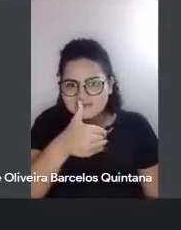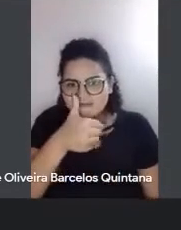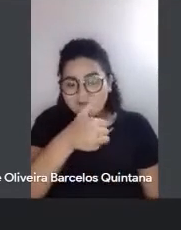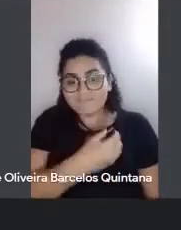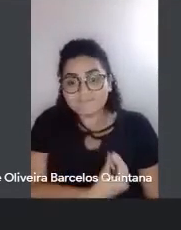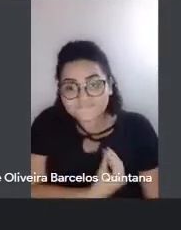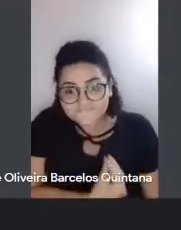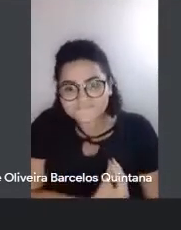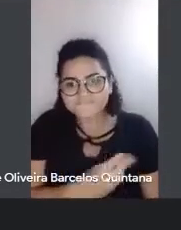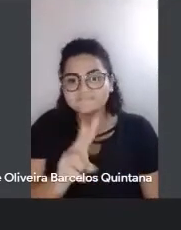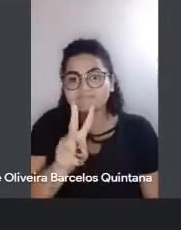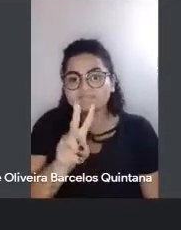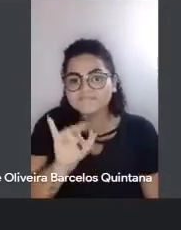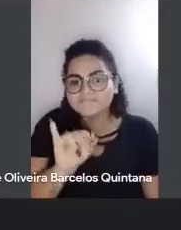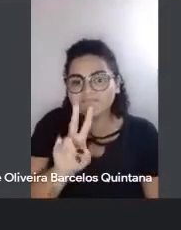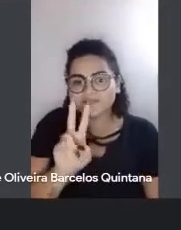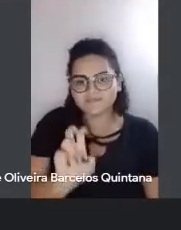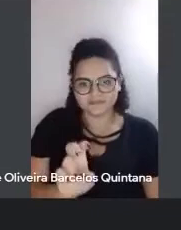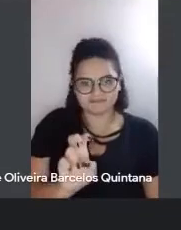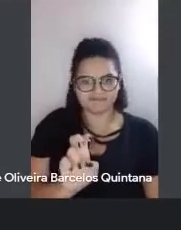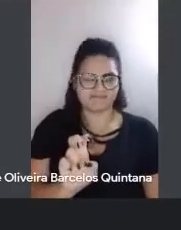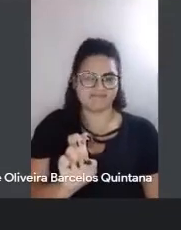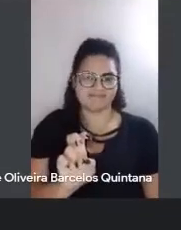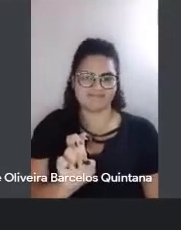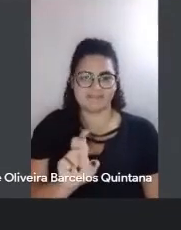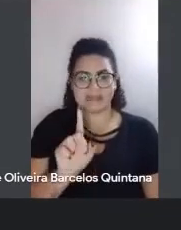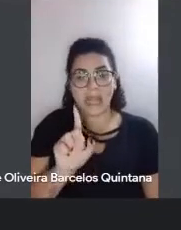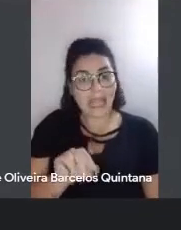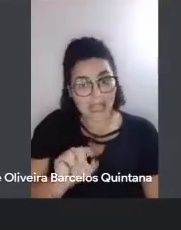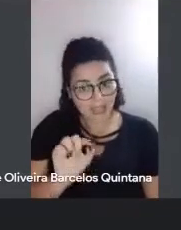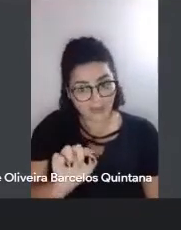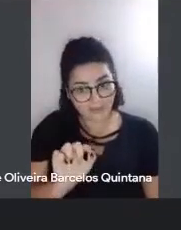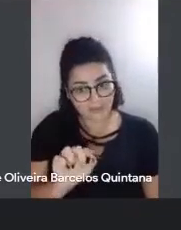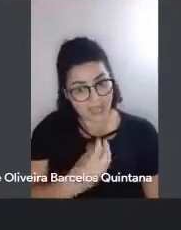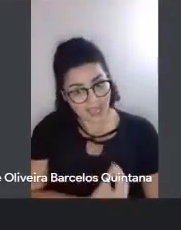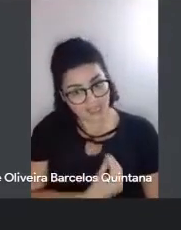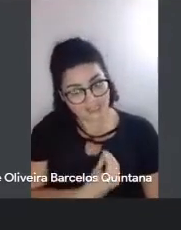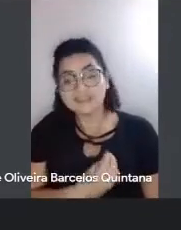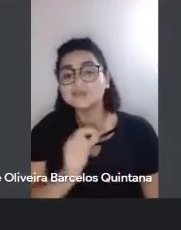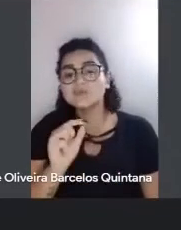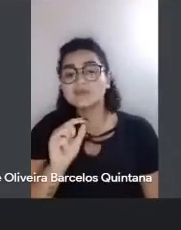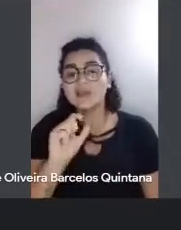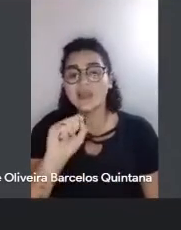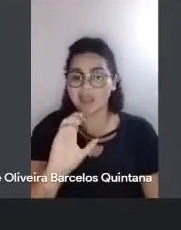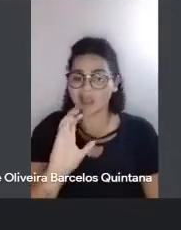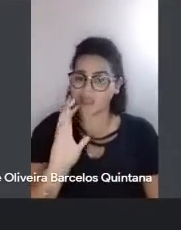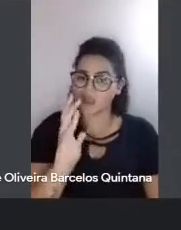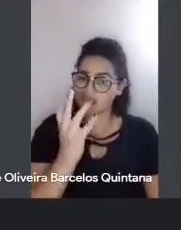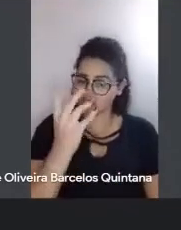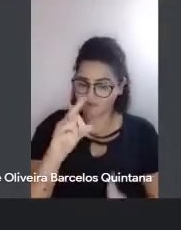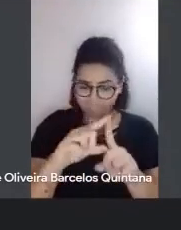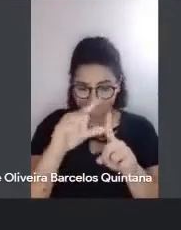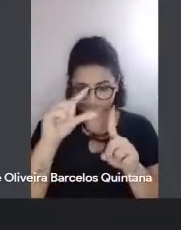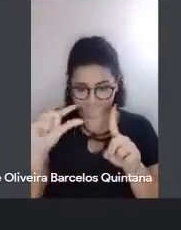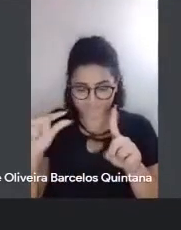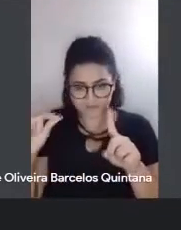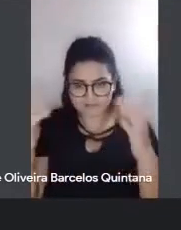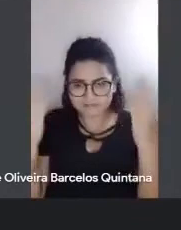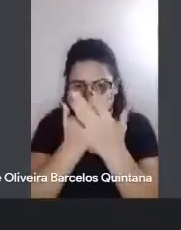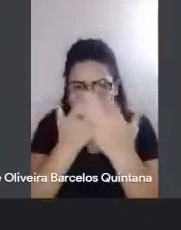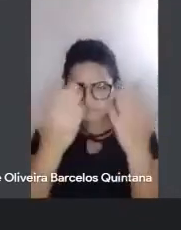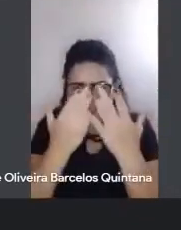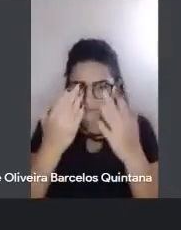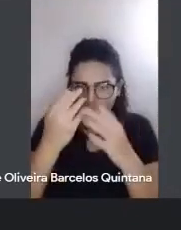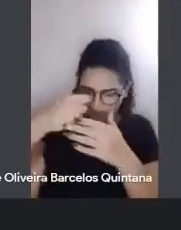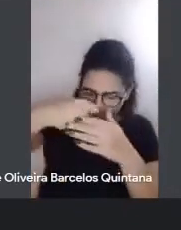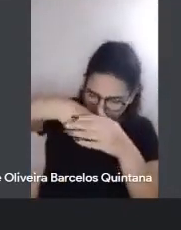vivem, mas essa trama que existe nas raízes delas, quer dizer, nós não conseguimos ver, mas elas,